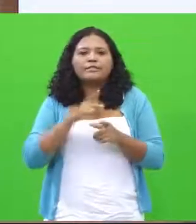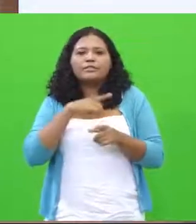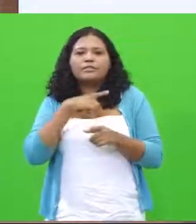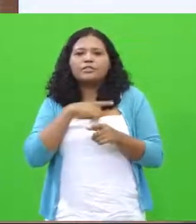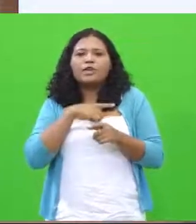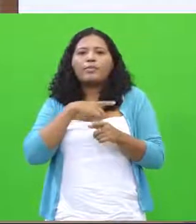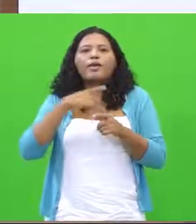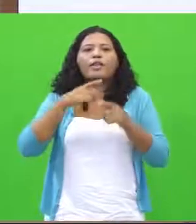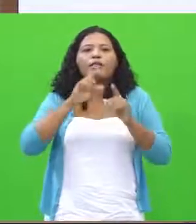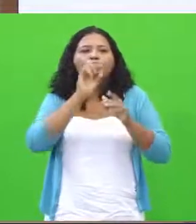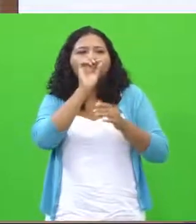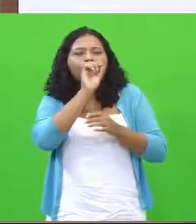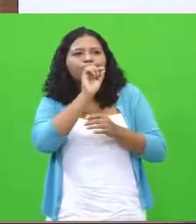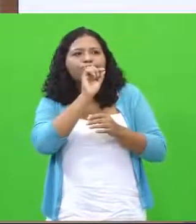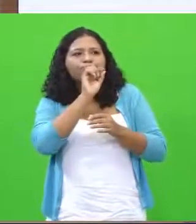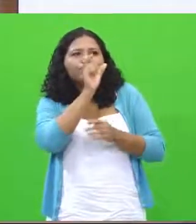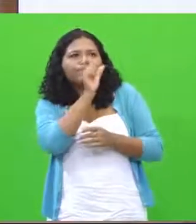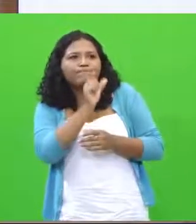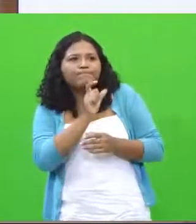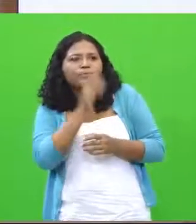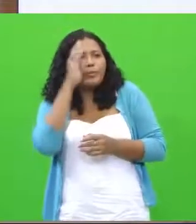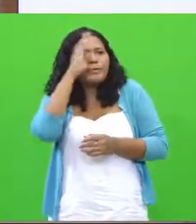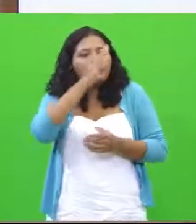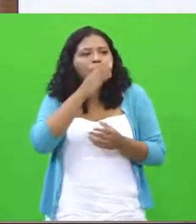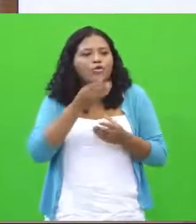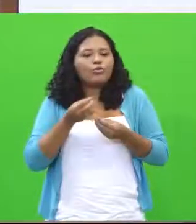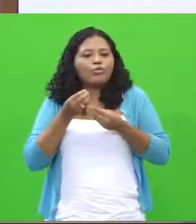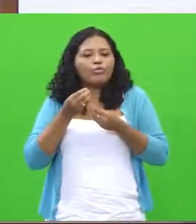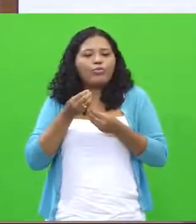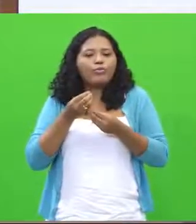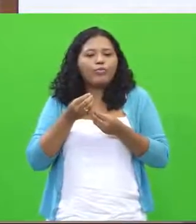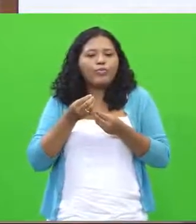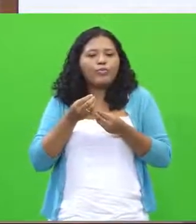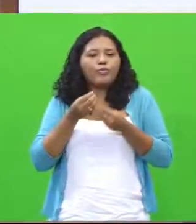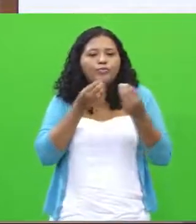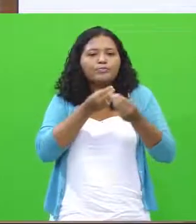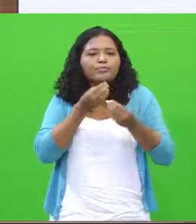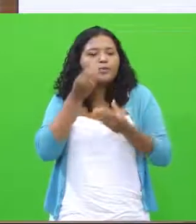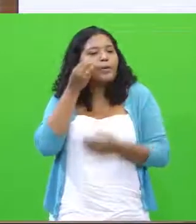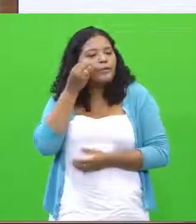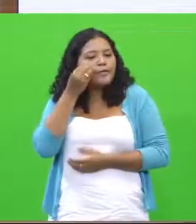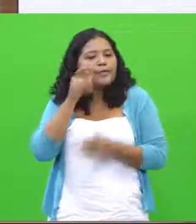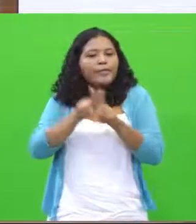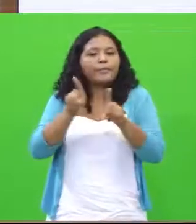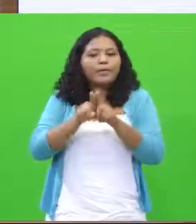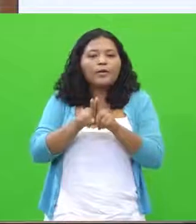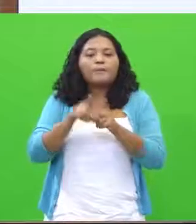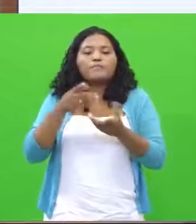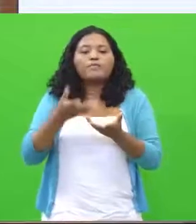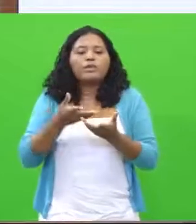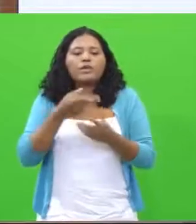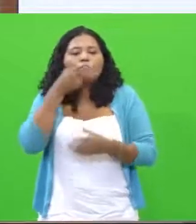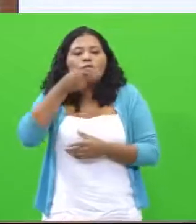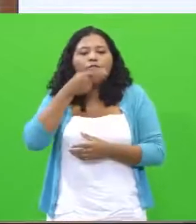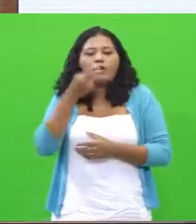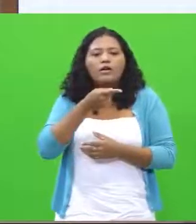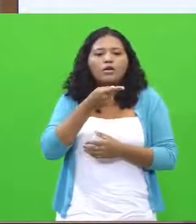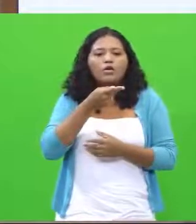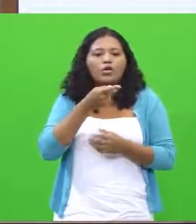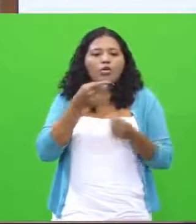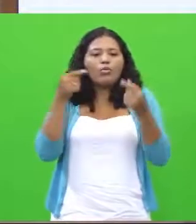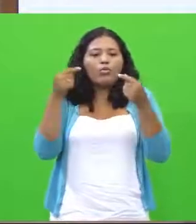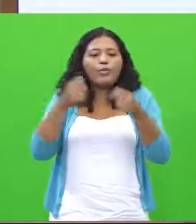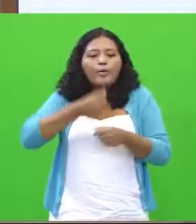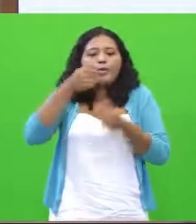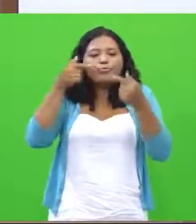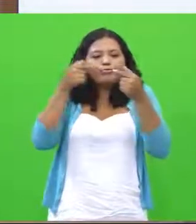que nós gostaríamos de passar para vocês é quando ele fala com relação à questão do primeiro contato